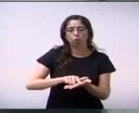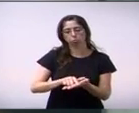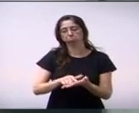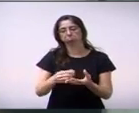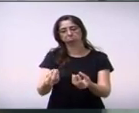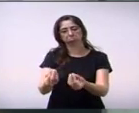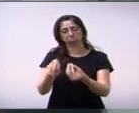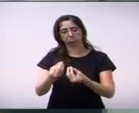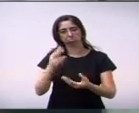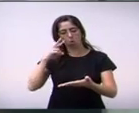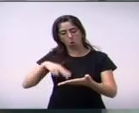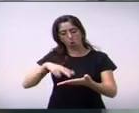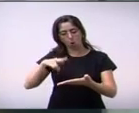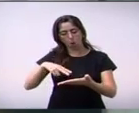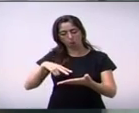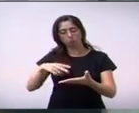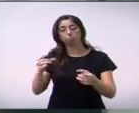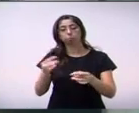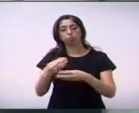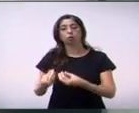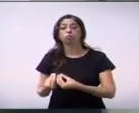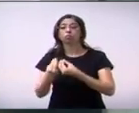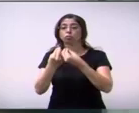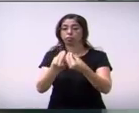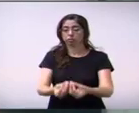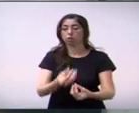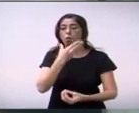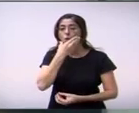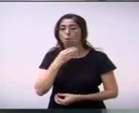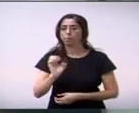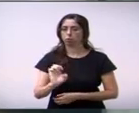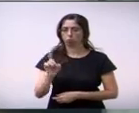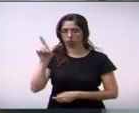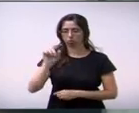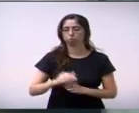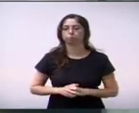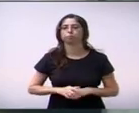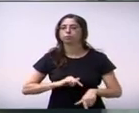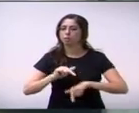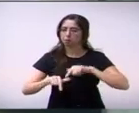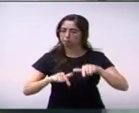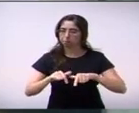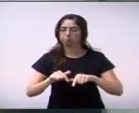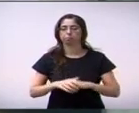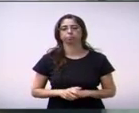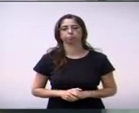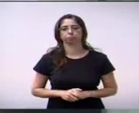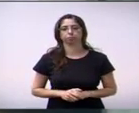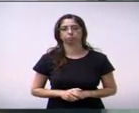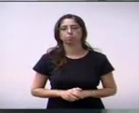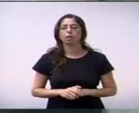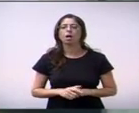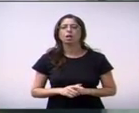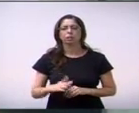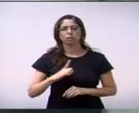da cidade, que, inclusive, a relatora colocou um substitutivo ao projeto que consta lá o acréscimo até